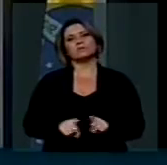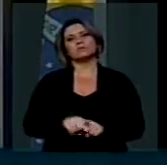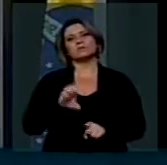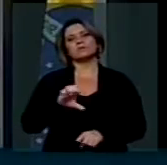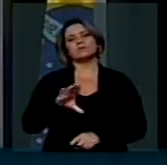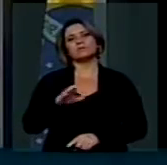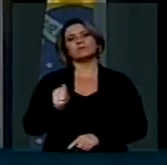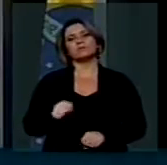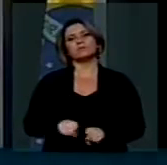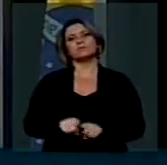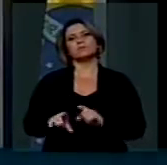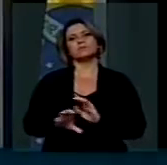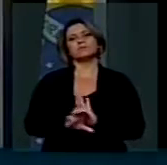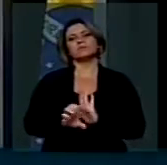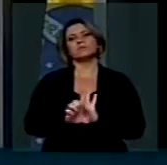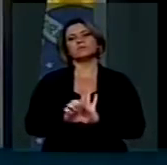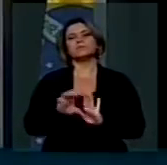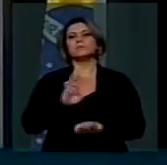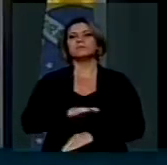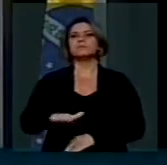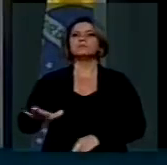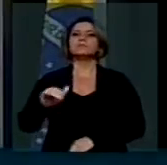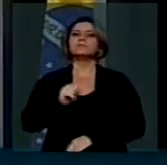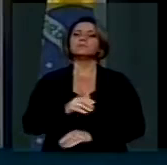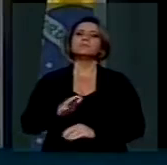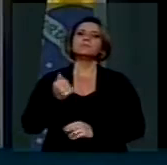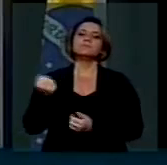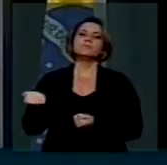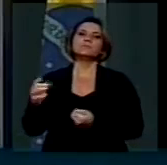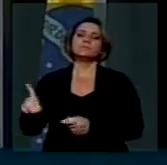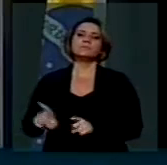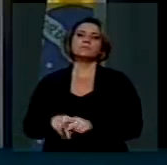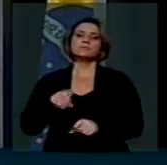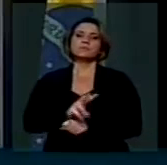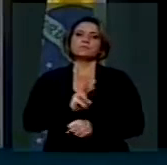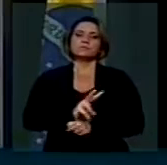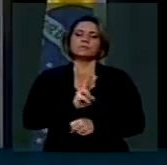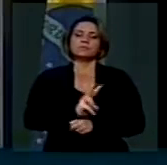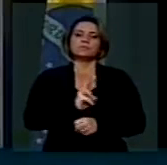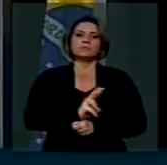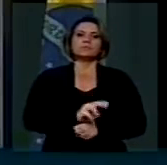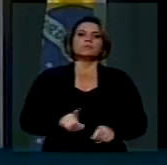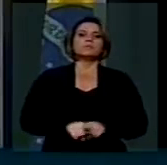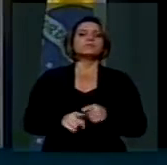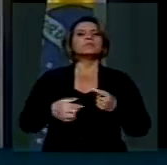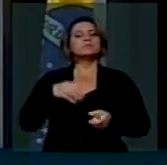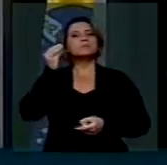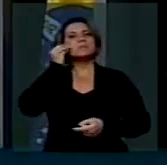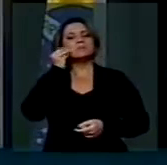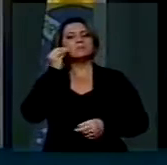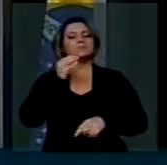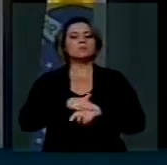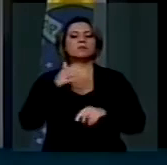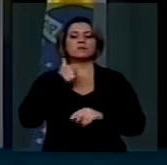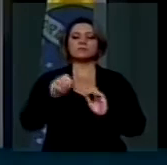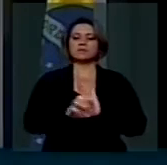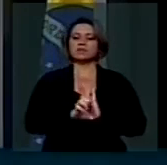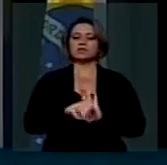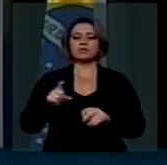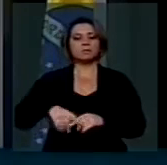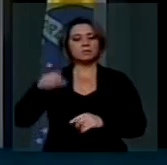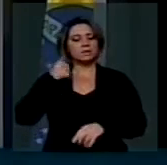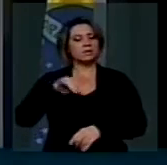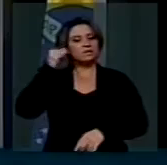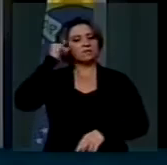ECA, Estatuto da Criança e do Adolescente, as garantias de proteção a uma criança e o adolescente, mas aprimorá-lo para que ele não continue sendo